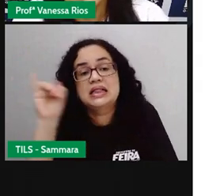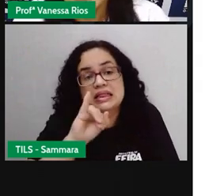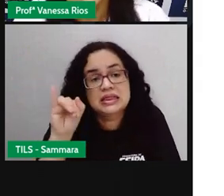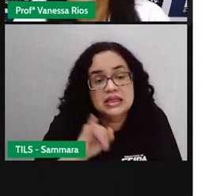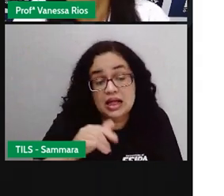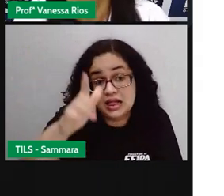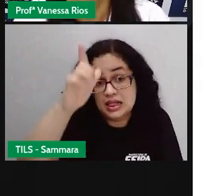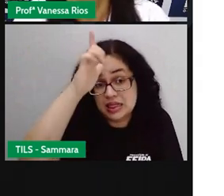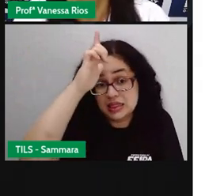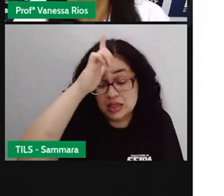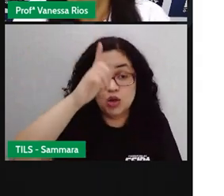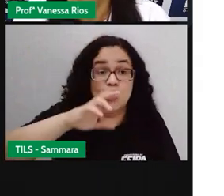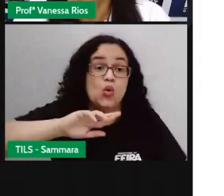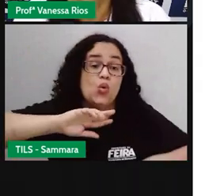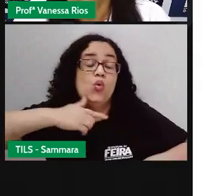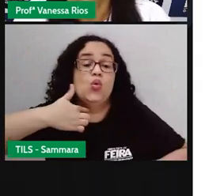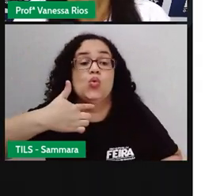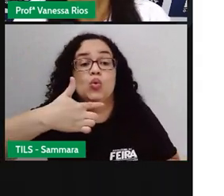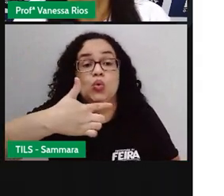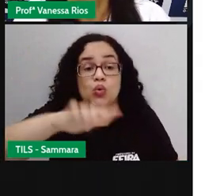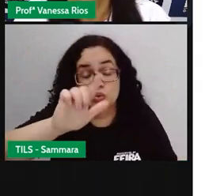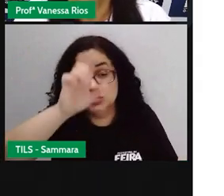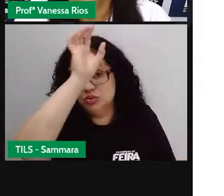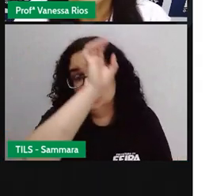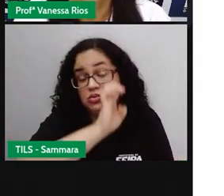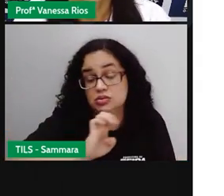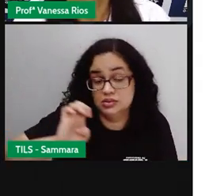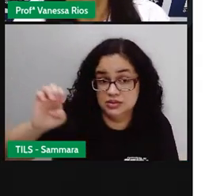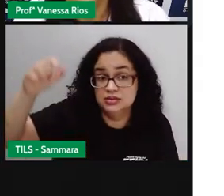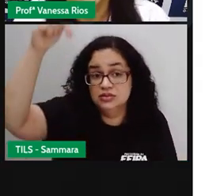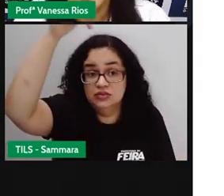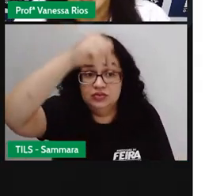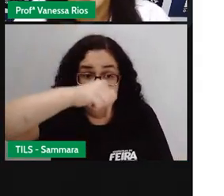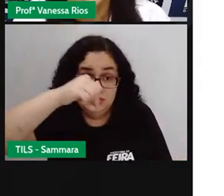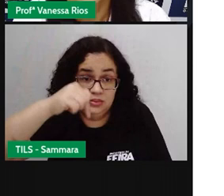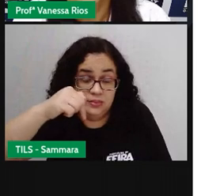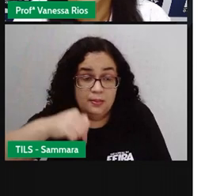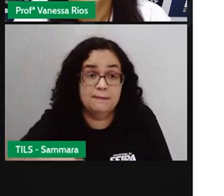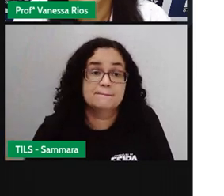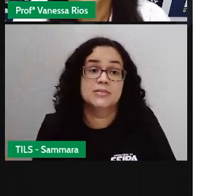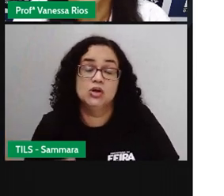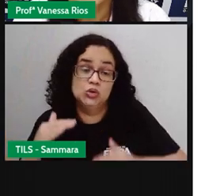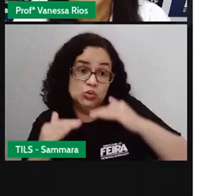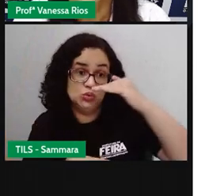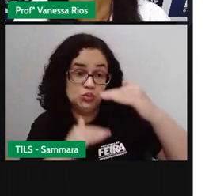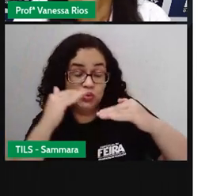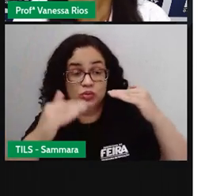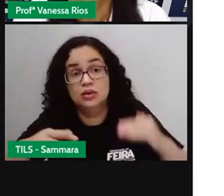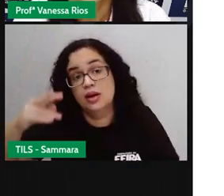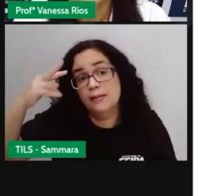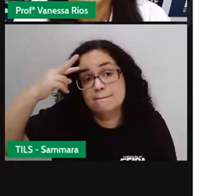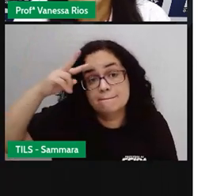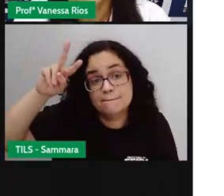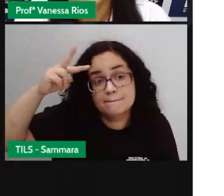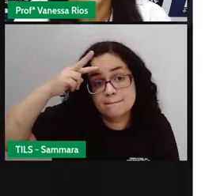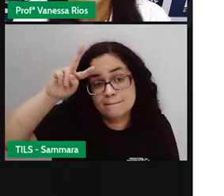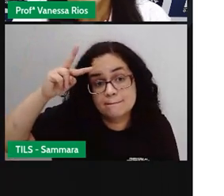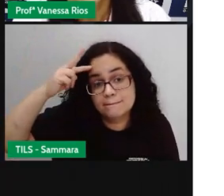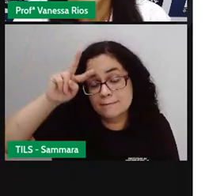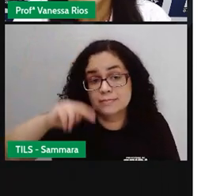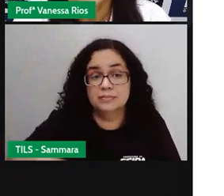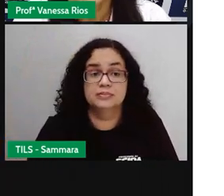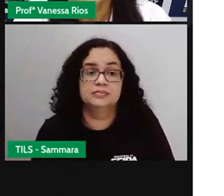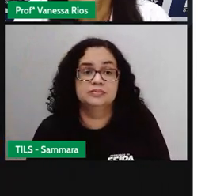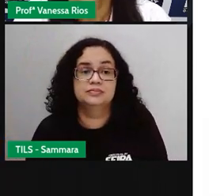alemães e de outros europeus que vieram aí no decorrer do processo histórico, né, do processo de